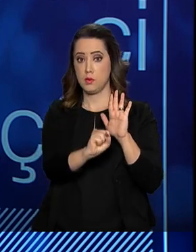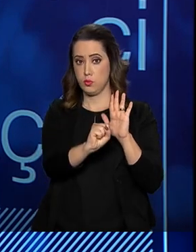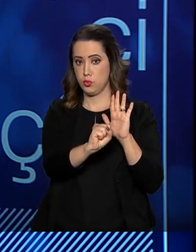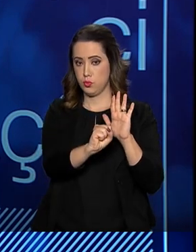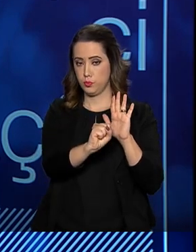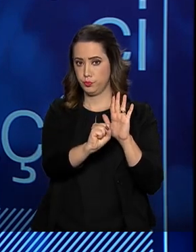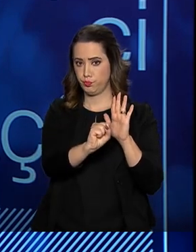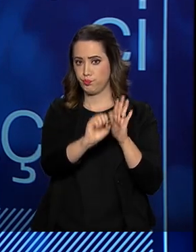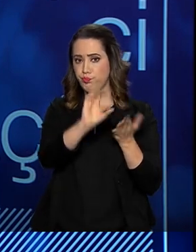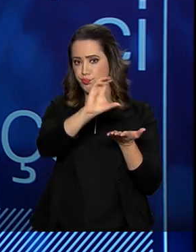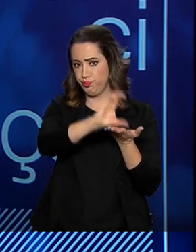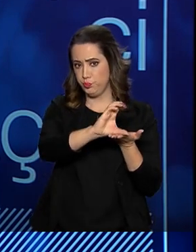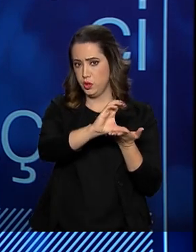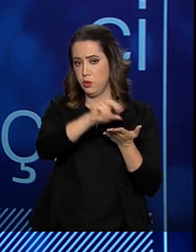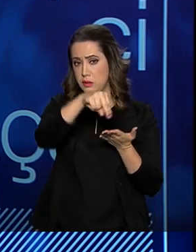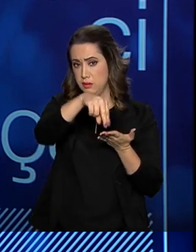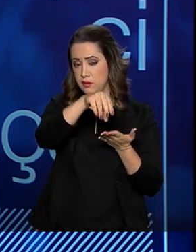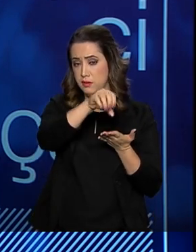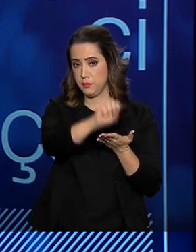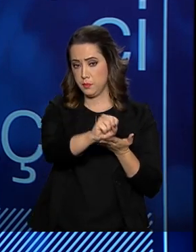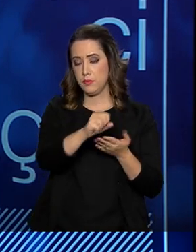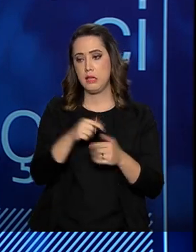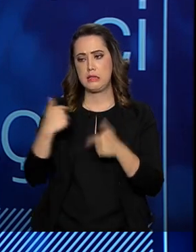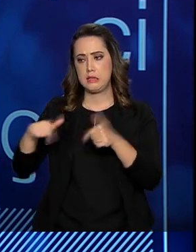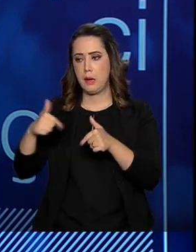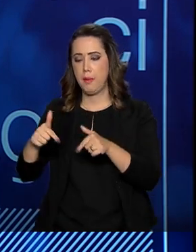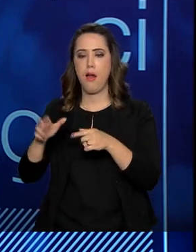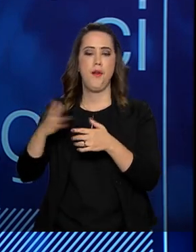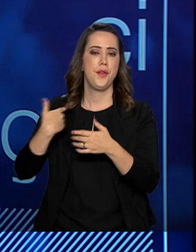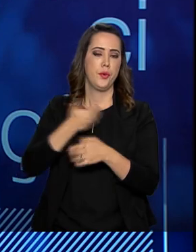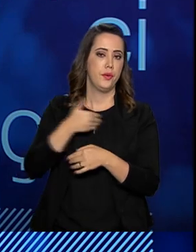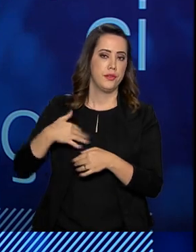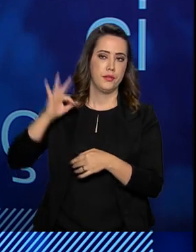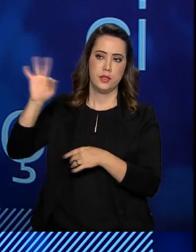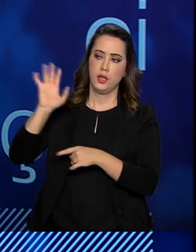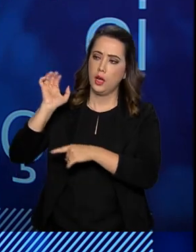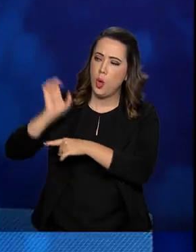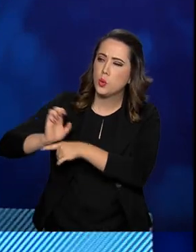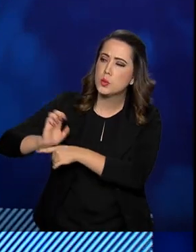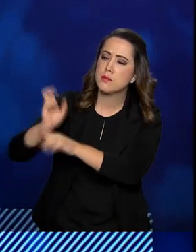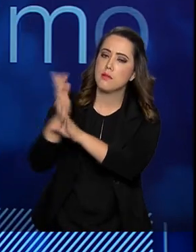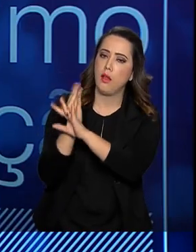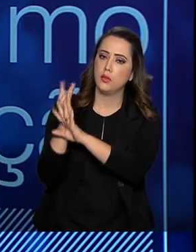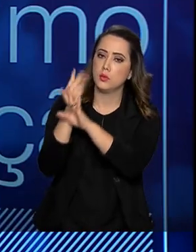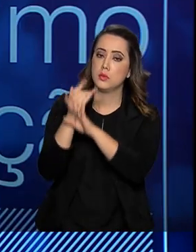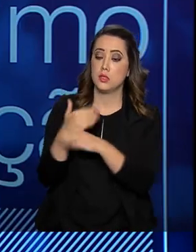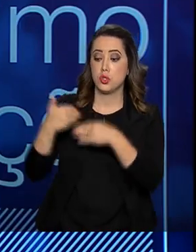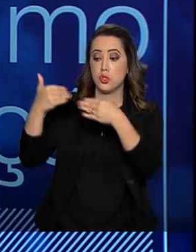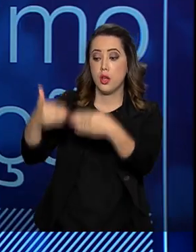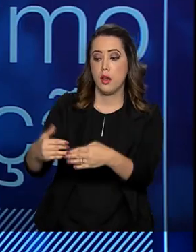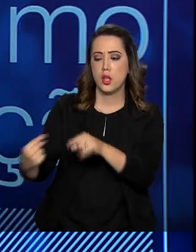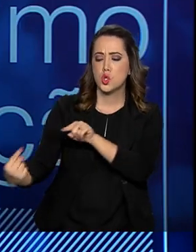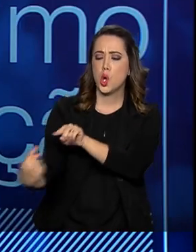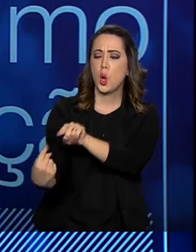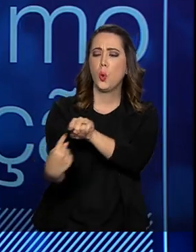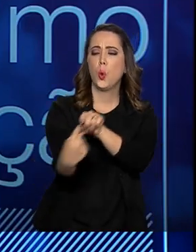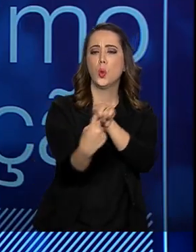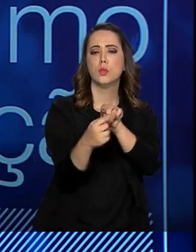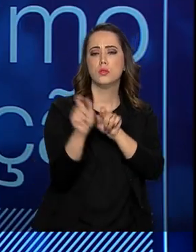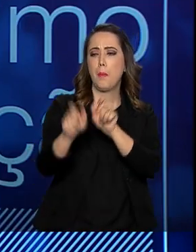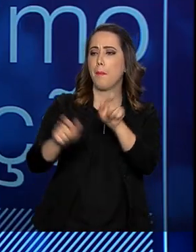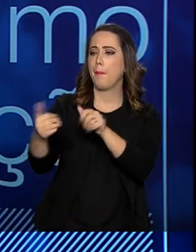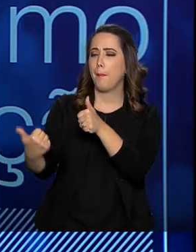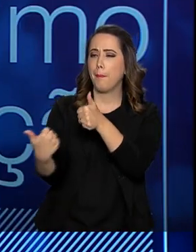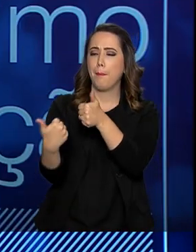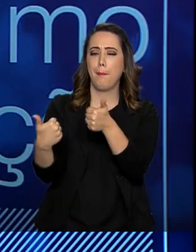municípios, nos estados, no governo federal, tanto na área de frente, ou seja, aquela que tem uma relação direta com o cidadão, como